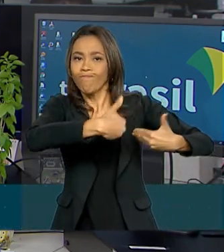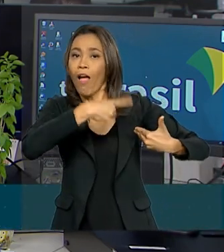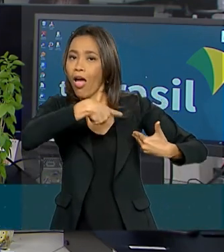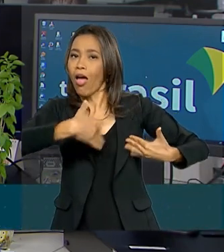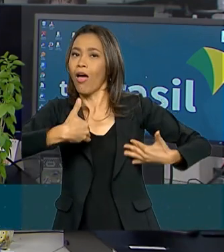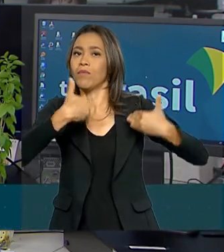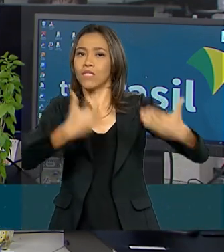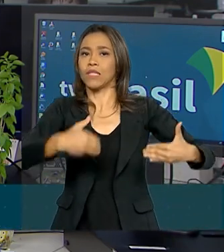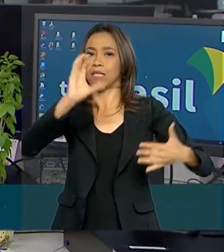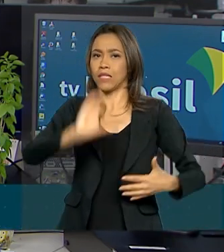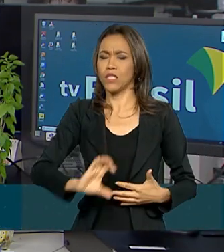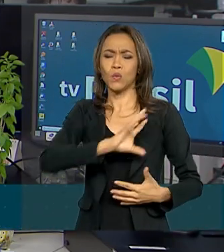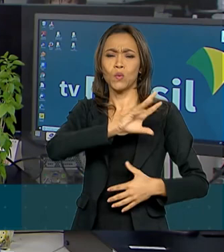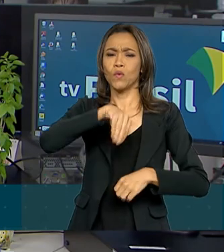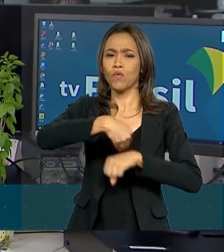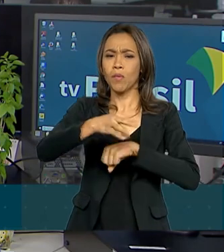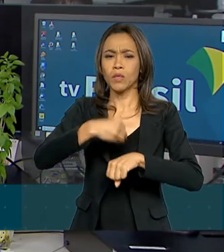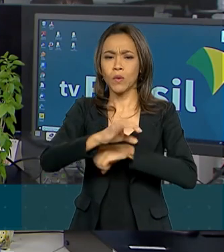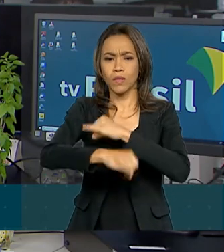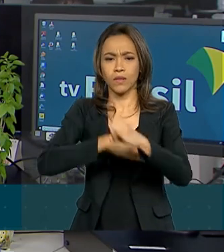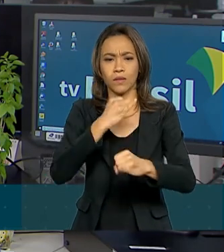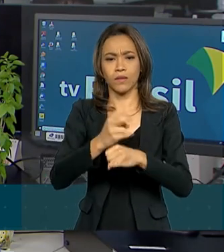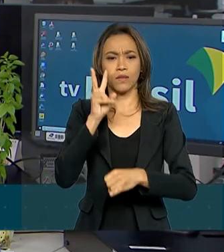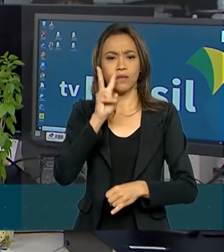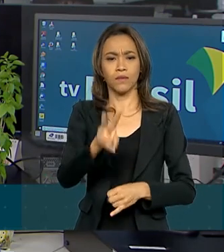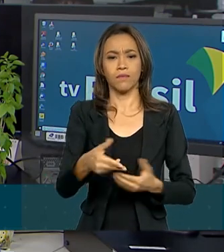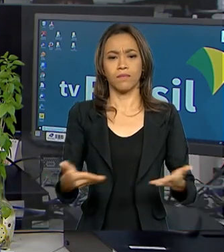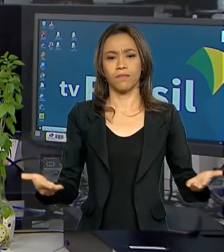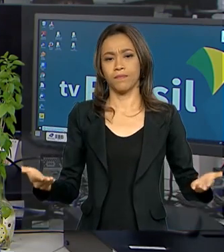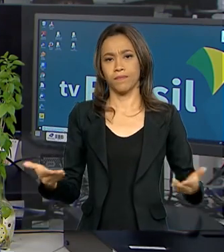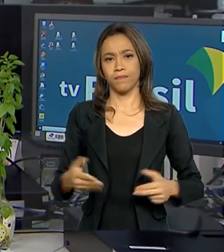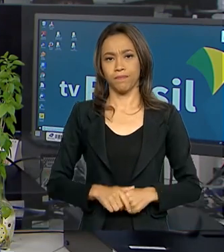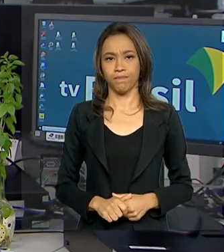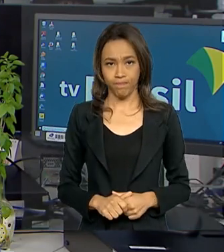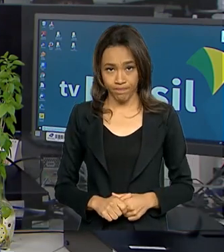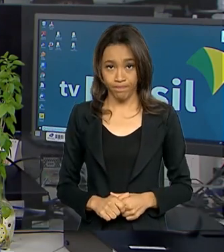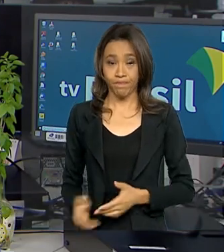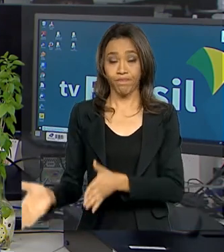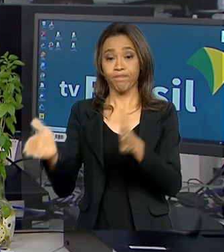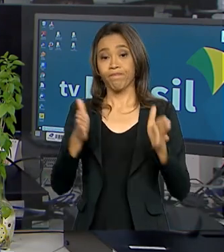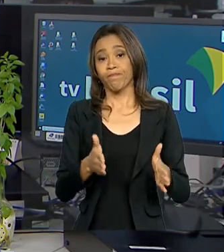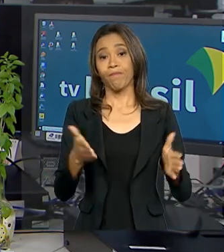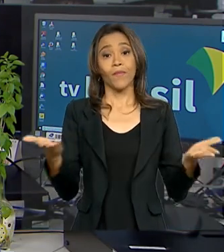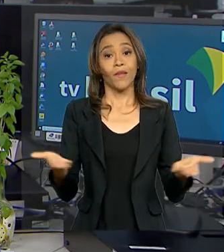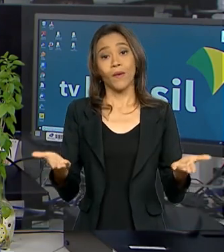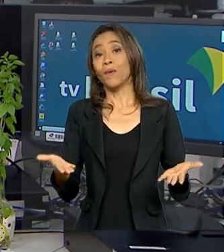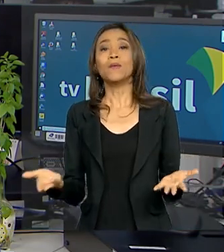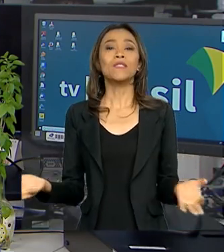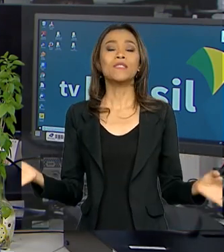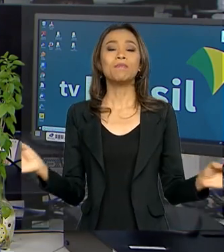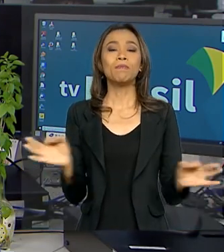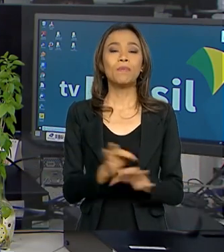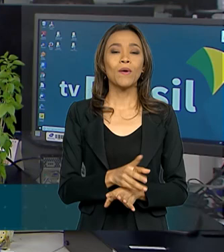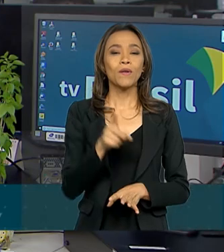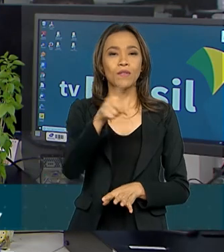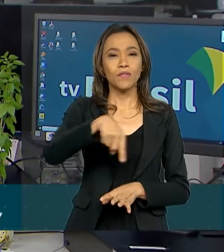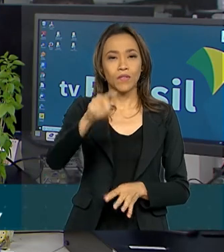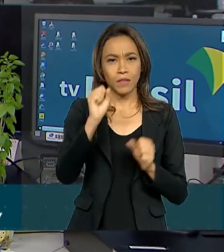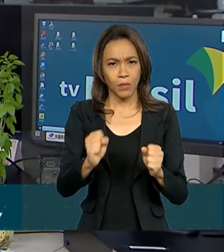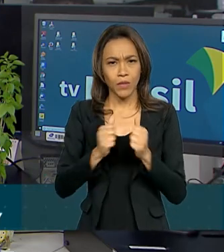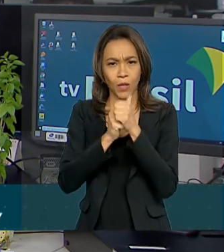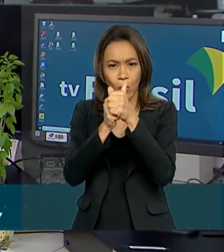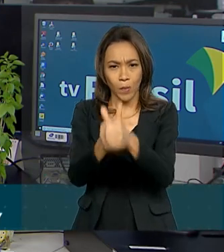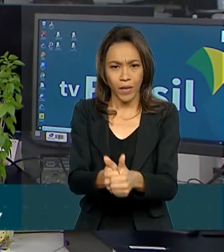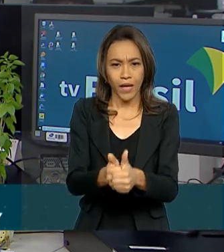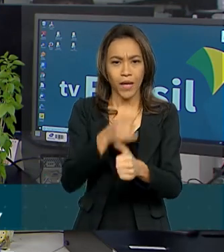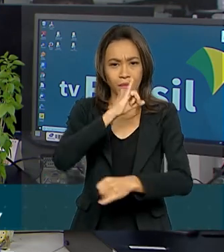encontra na internet no endereço cultura.gov.br. O Brasil em Dia fica por aqui, você pode nos acompanhar também